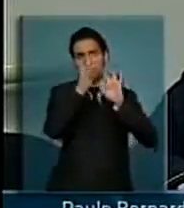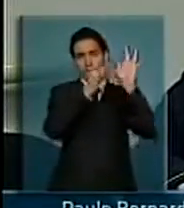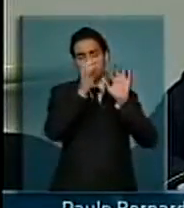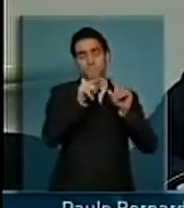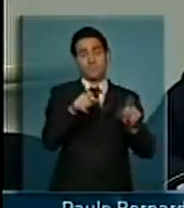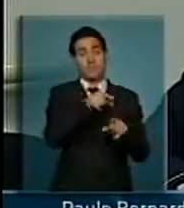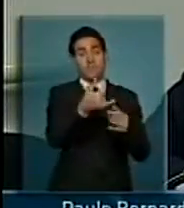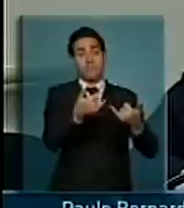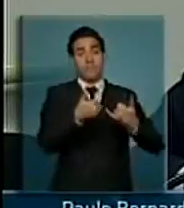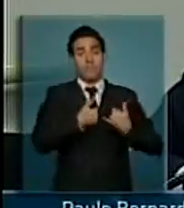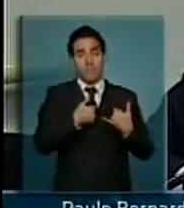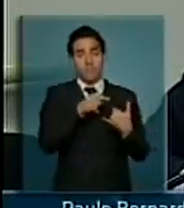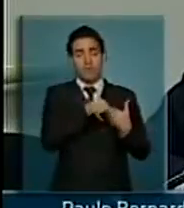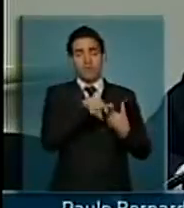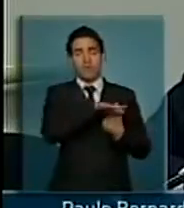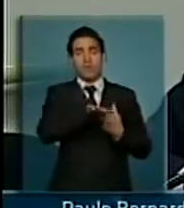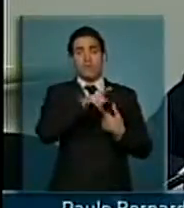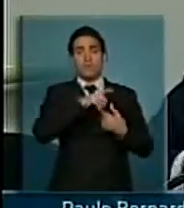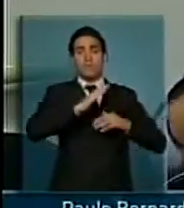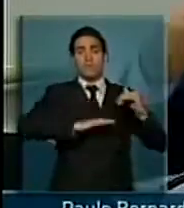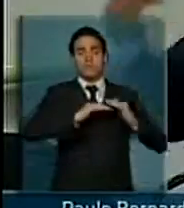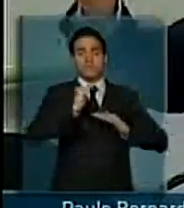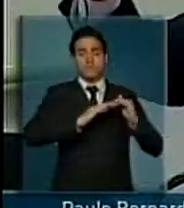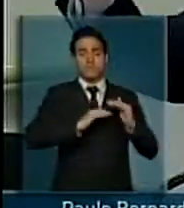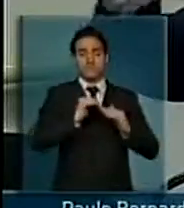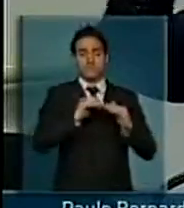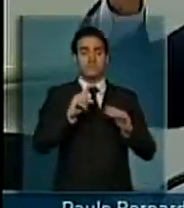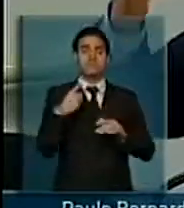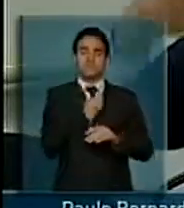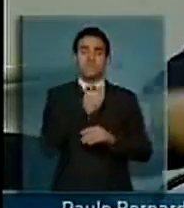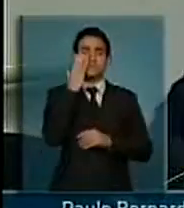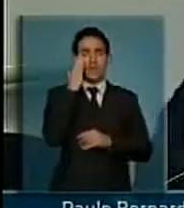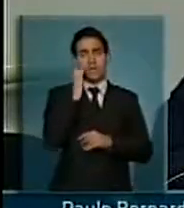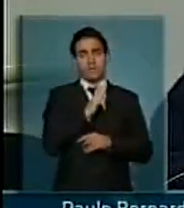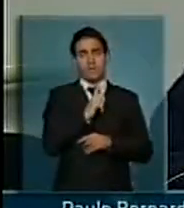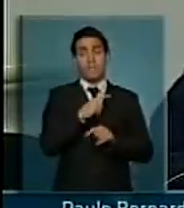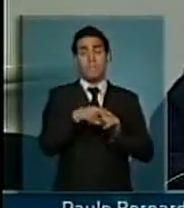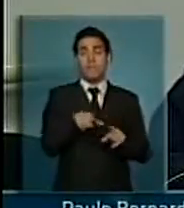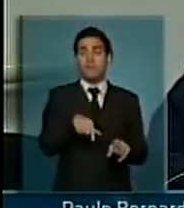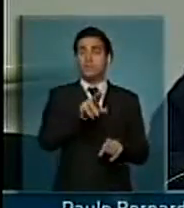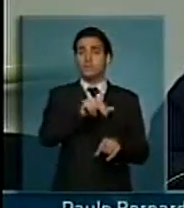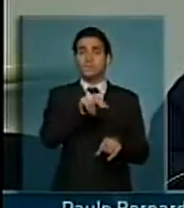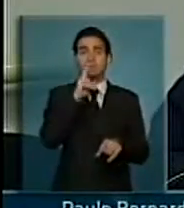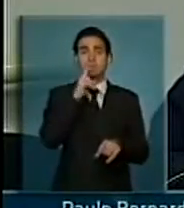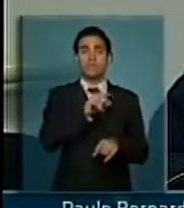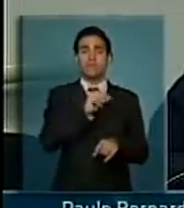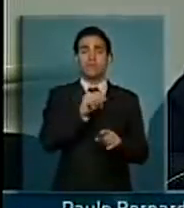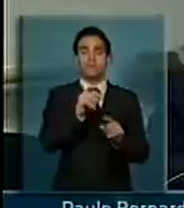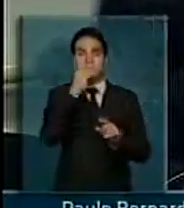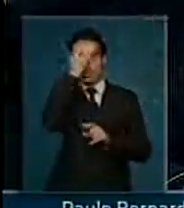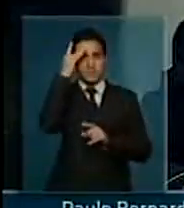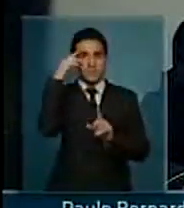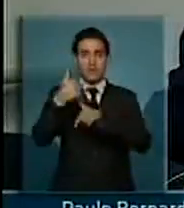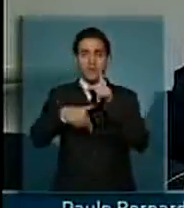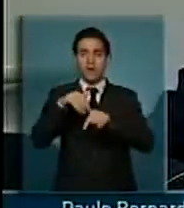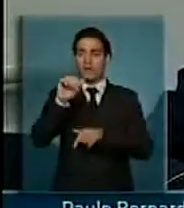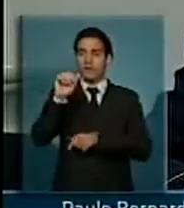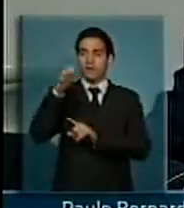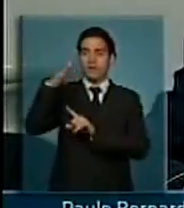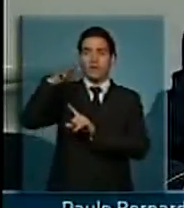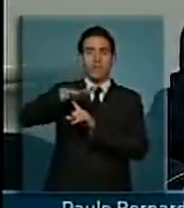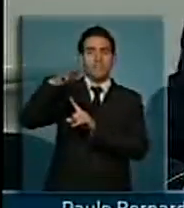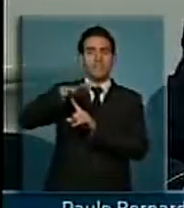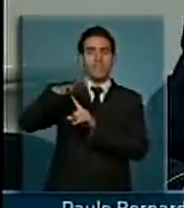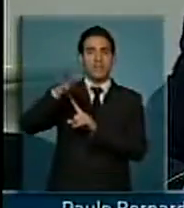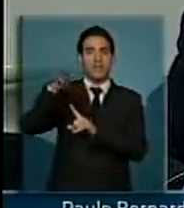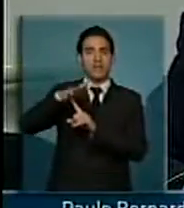conhecimento de uma categoria profissional que a gente sabe que tem, mas nunca tinha tentado, são os antenistas, que as pessoas que